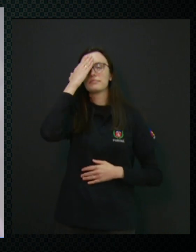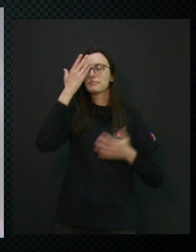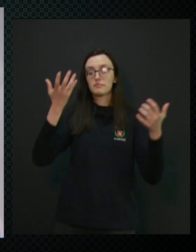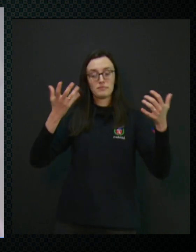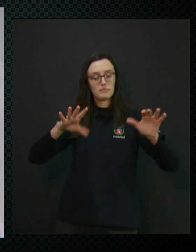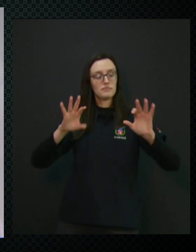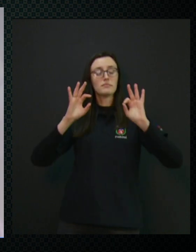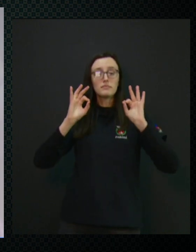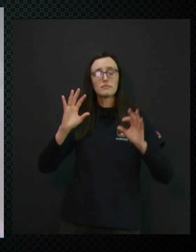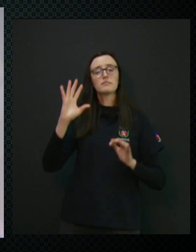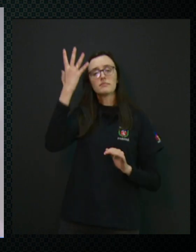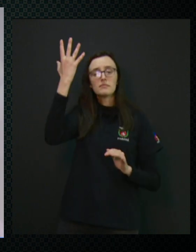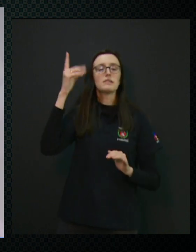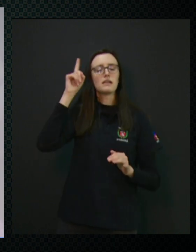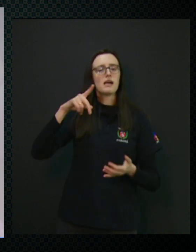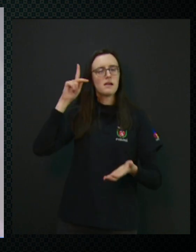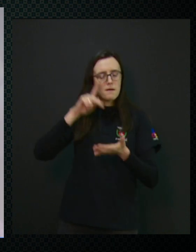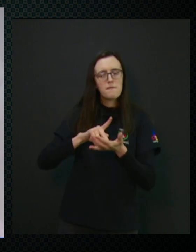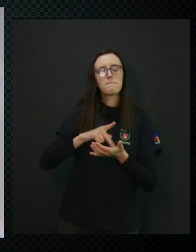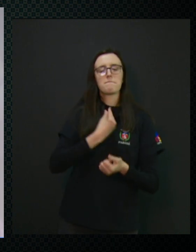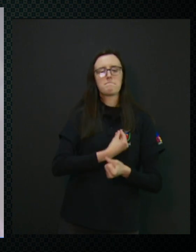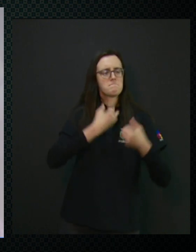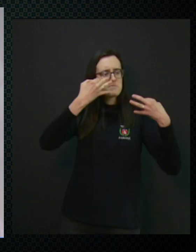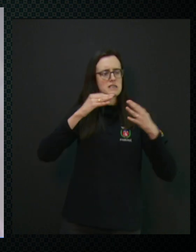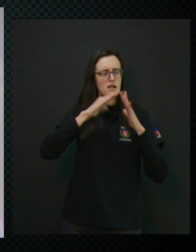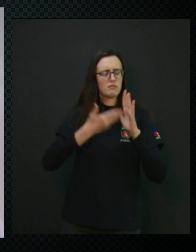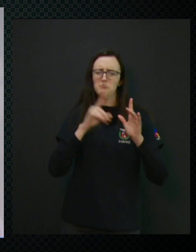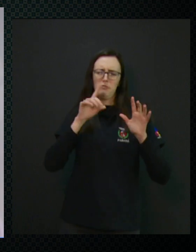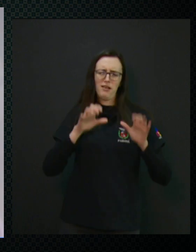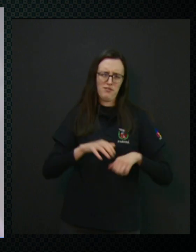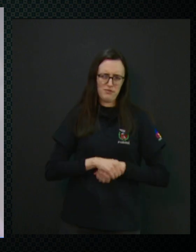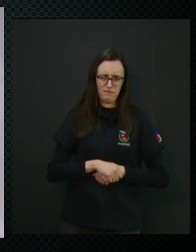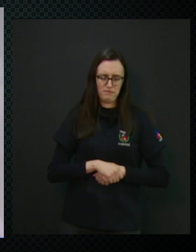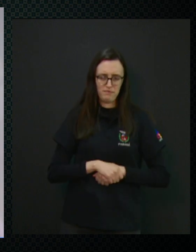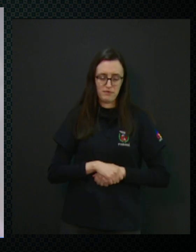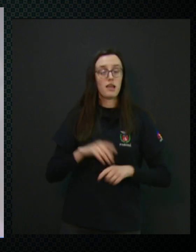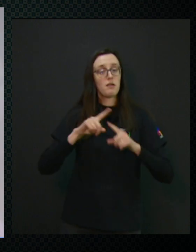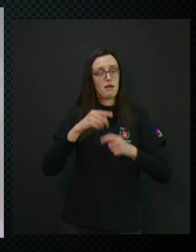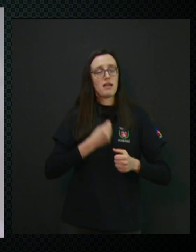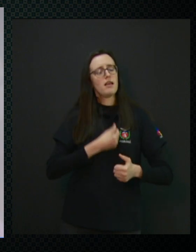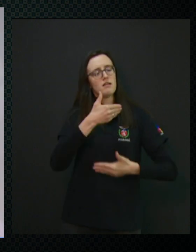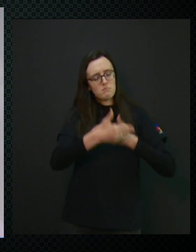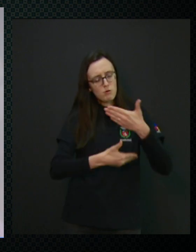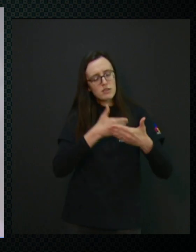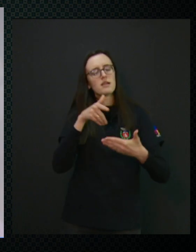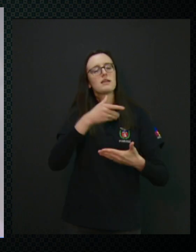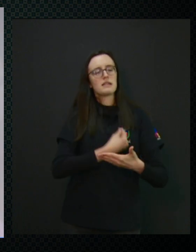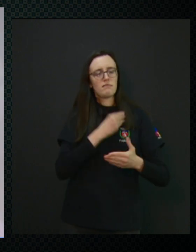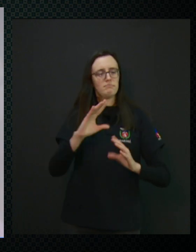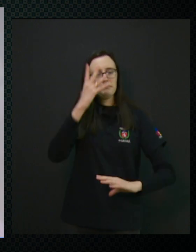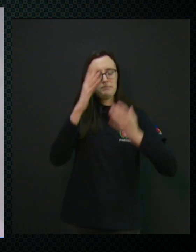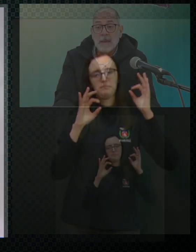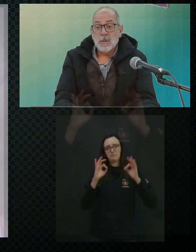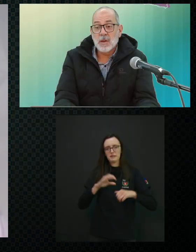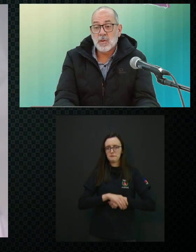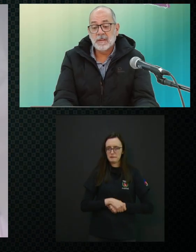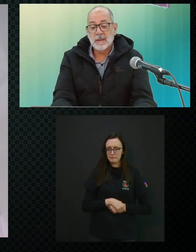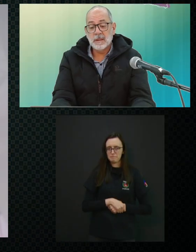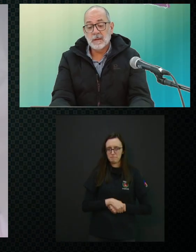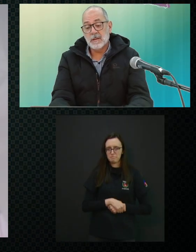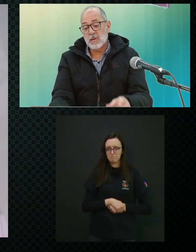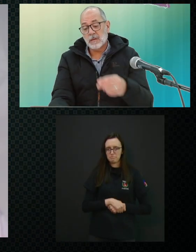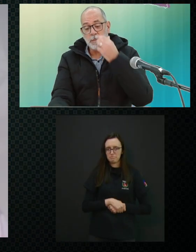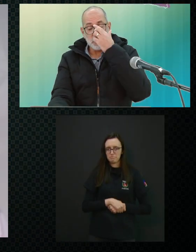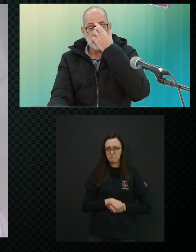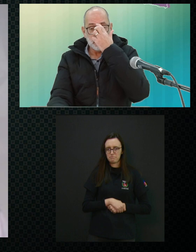de fato acontece e realmente está tudo certinho, não é isso, mas ela está em processo e ela está acontecendo. É, e eu acho